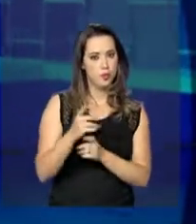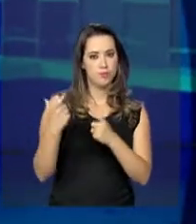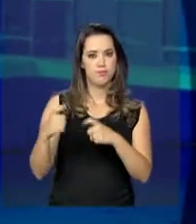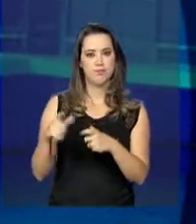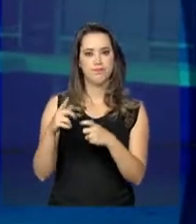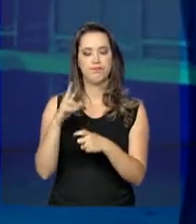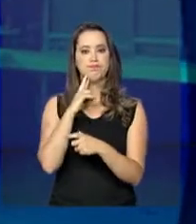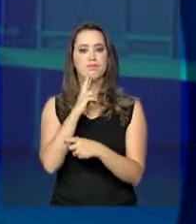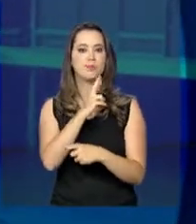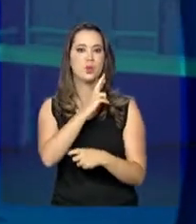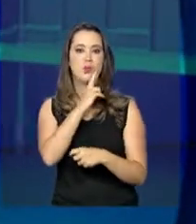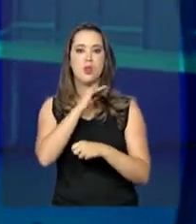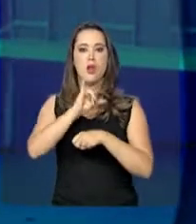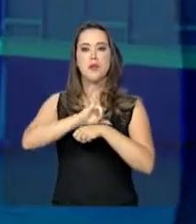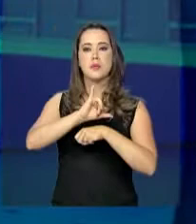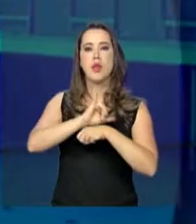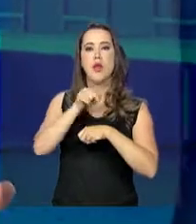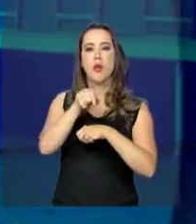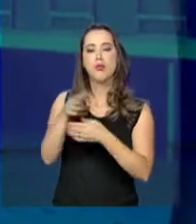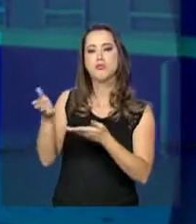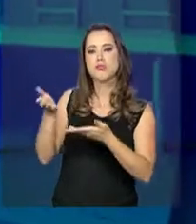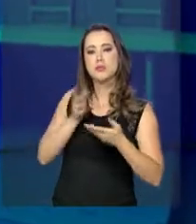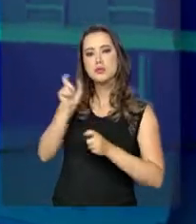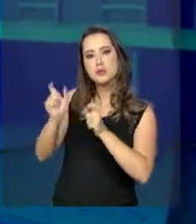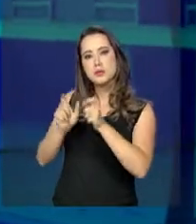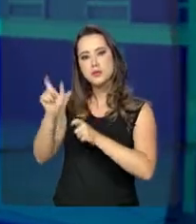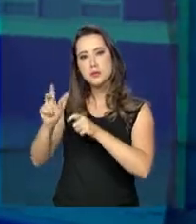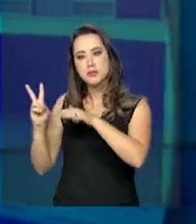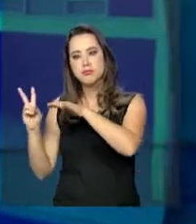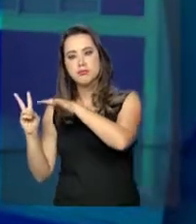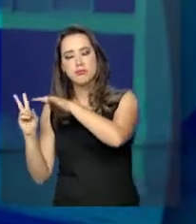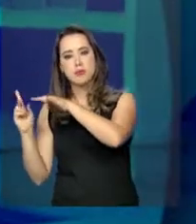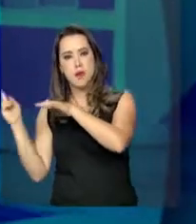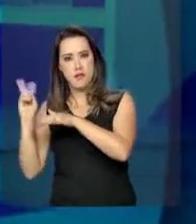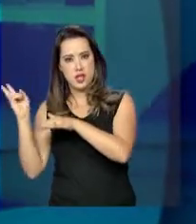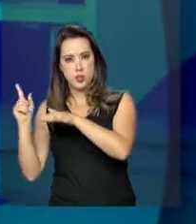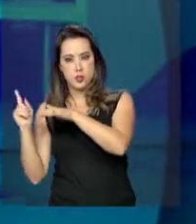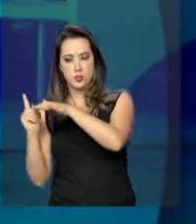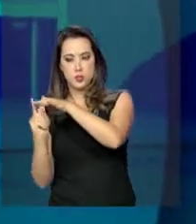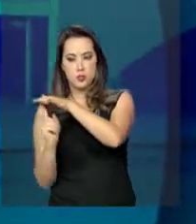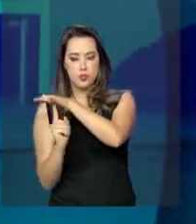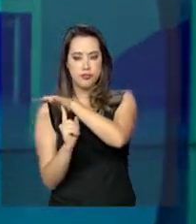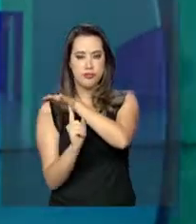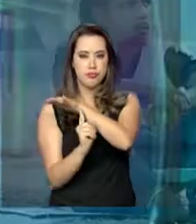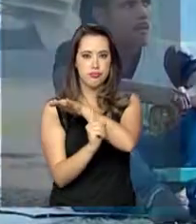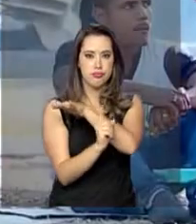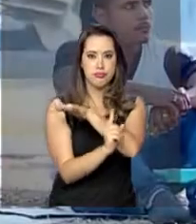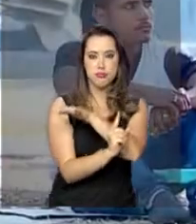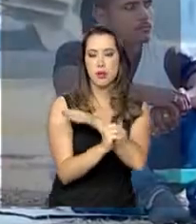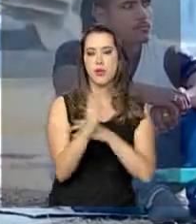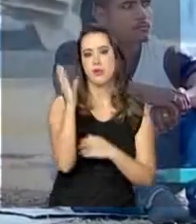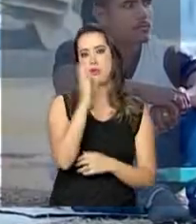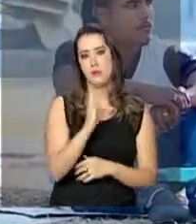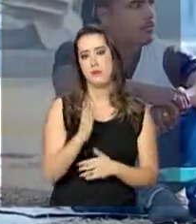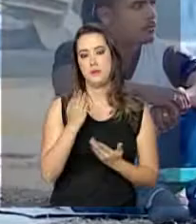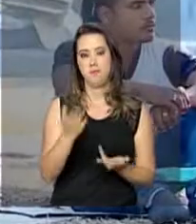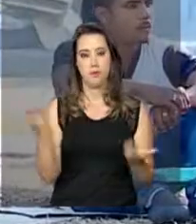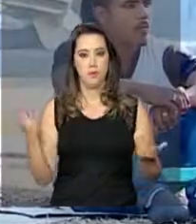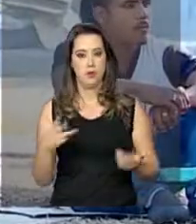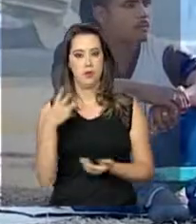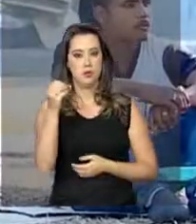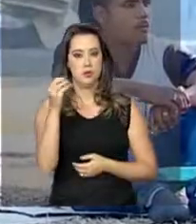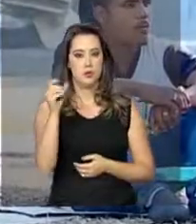Vista, capital de Roraima, o processo de acolhimento aos imigrantes que fogem da crise na Venezuela. Hoje, cerca de 300